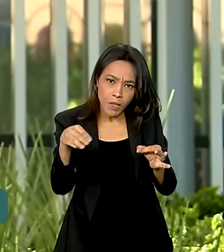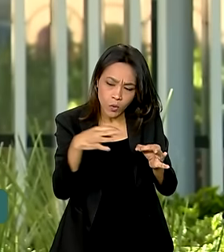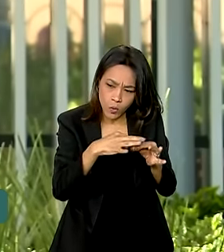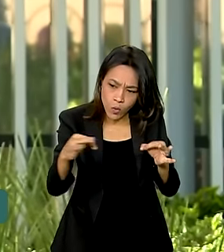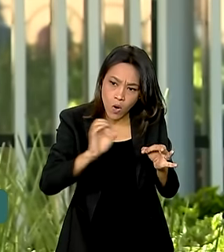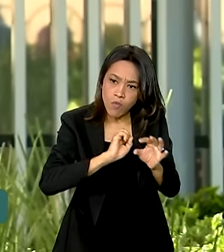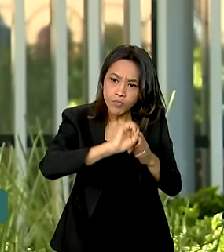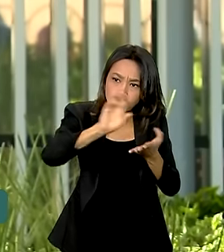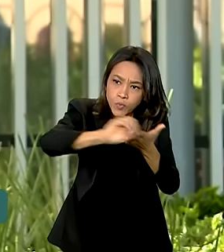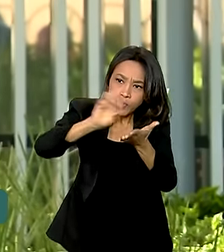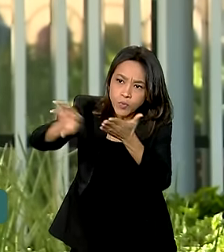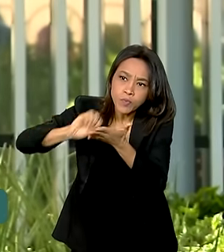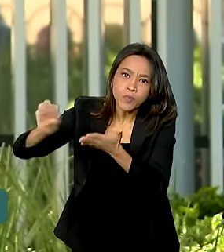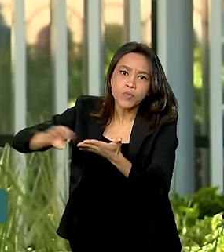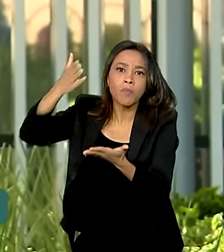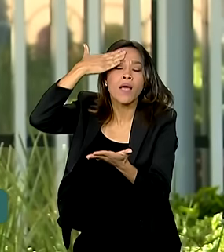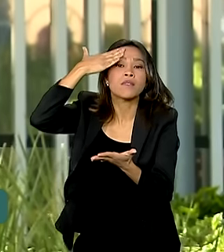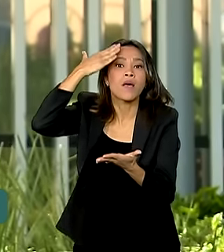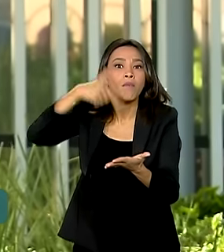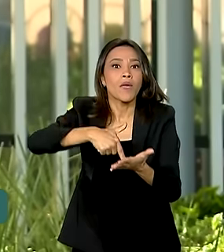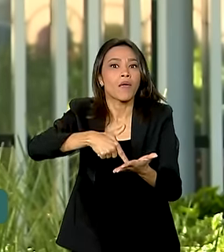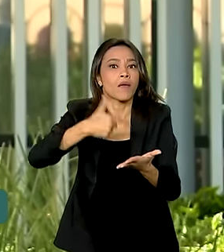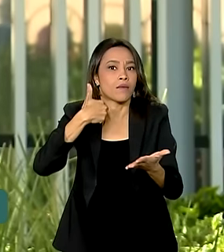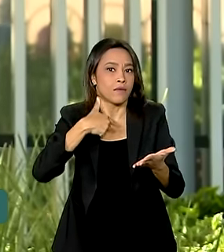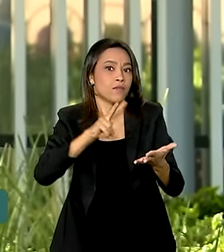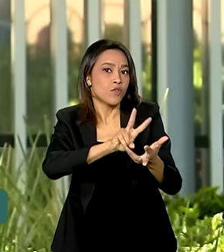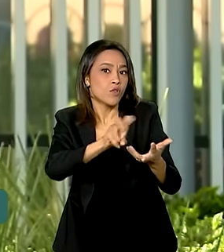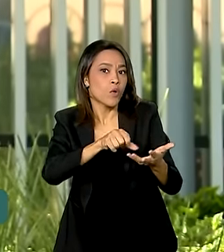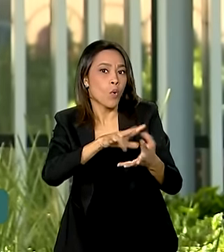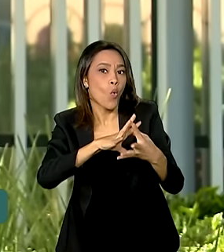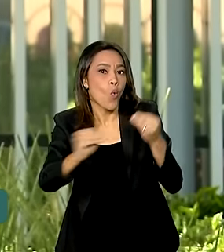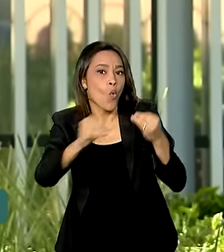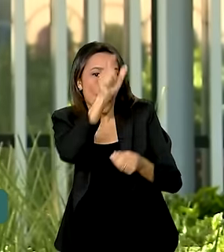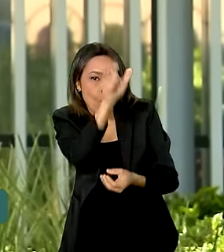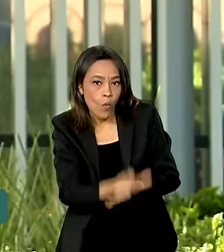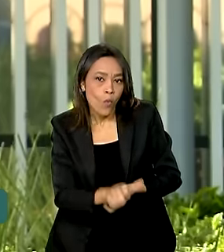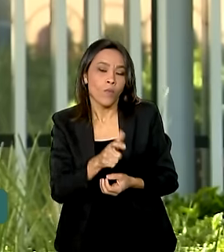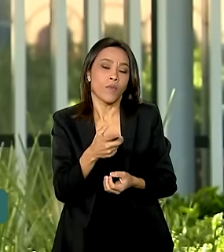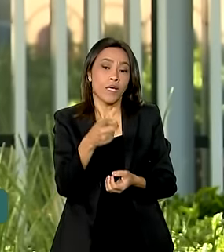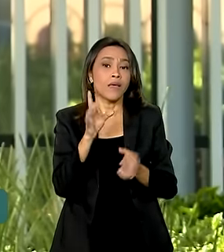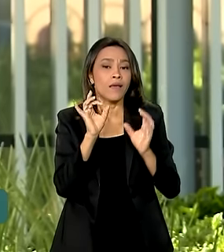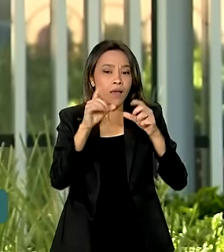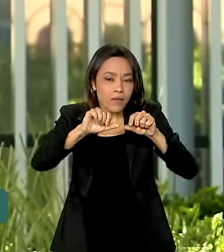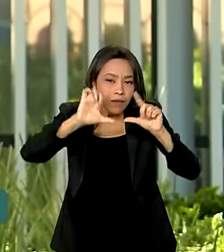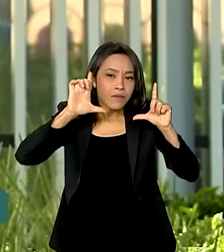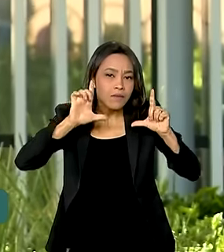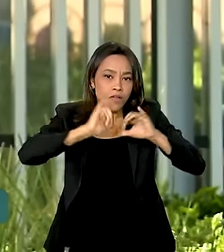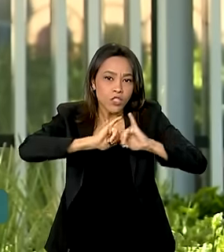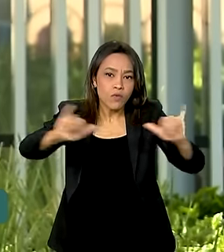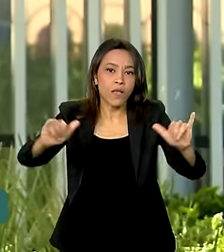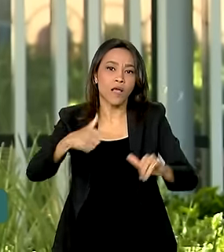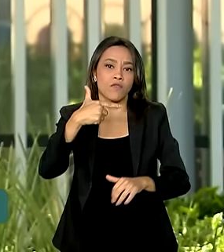notificação. A campanha vale para casos recentes e cada imagem será divulgada por até 24 horas.